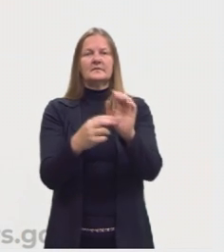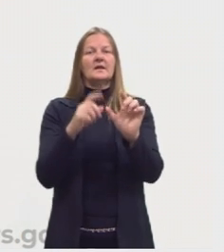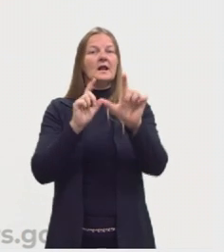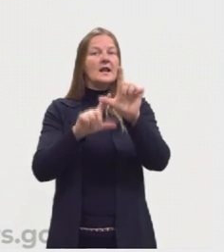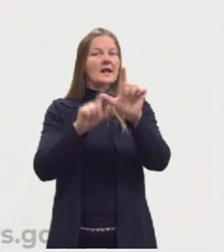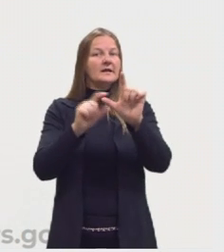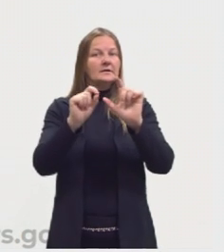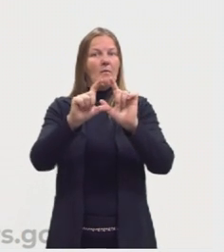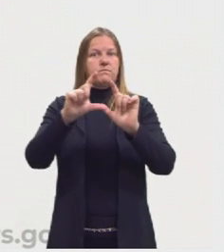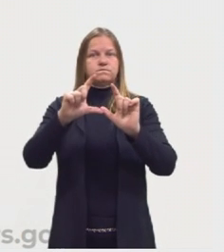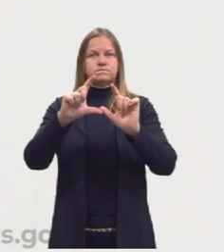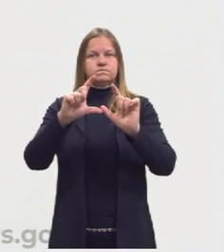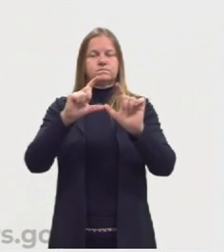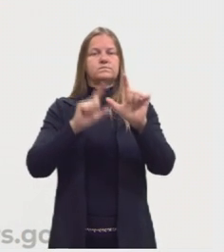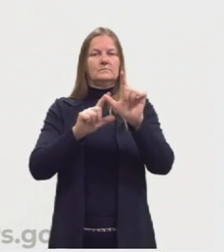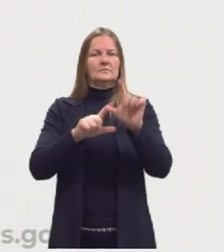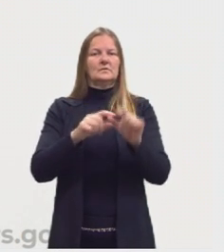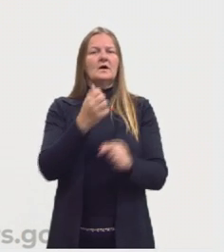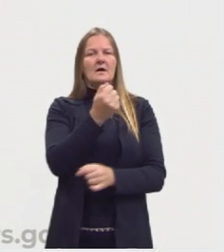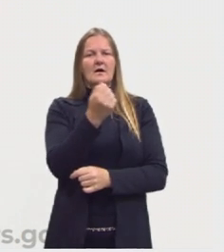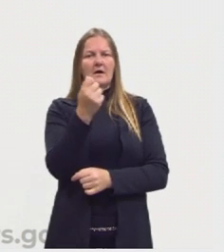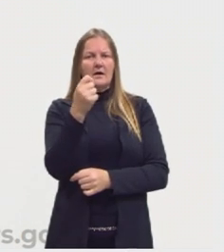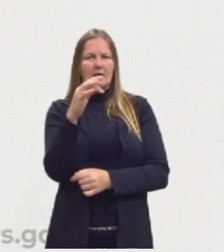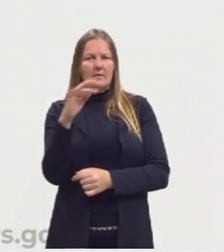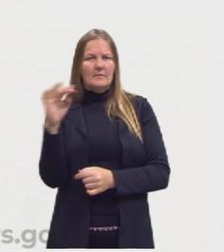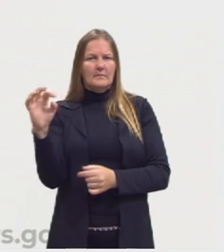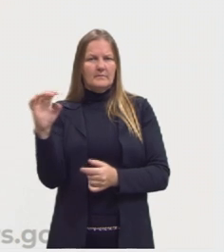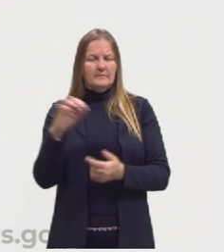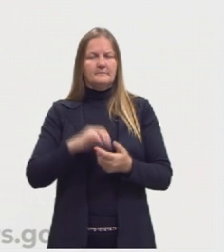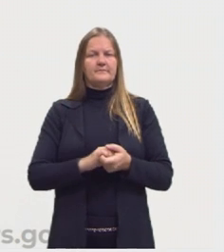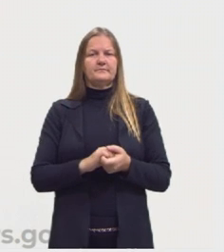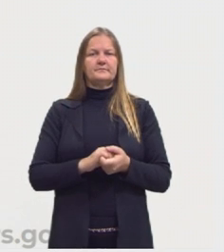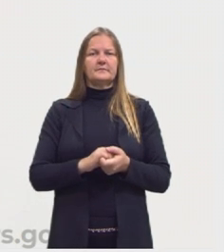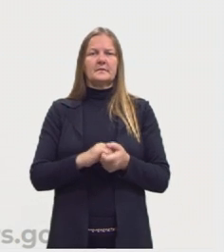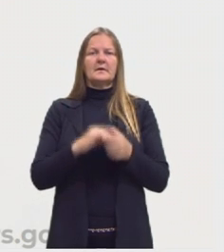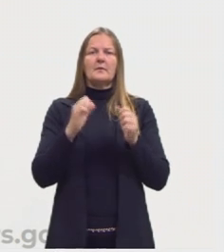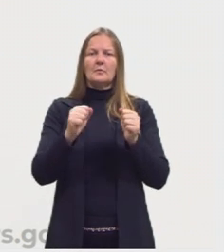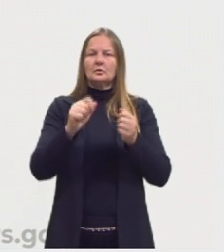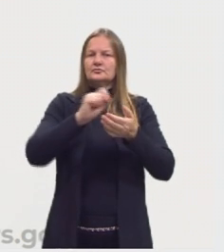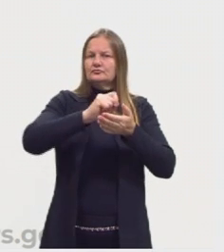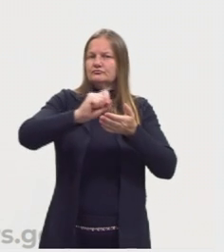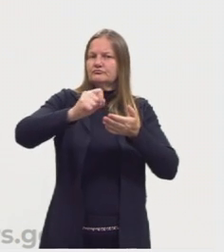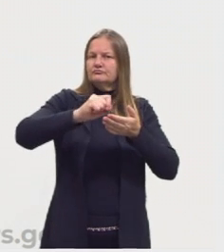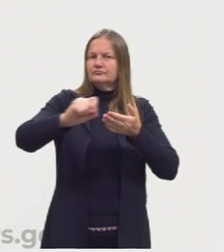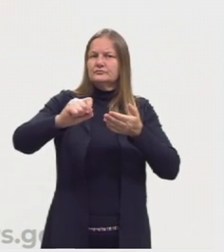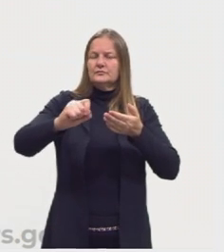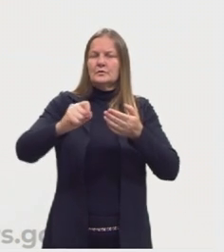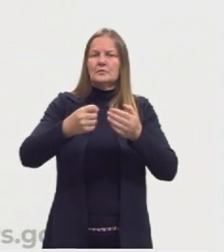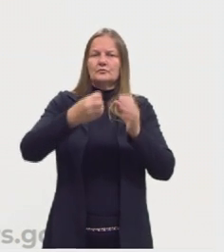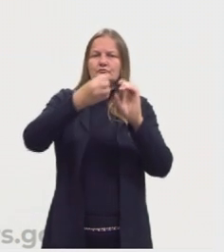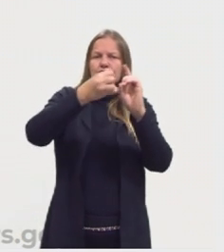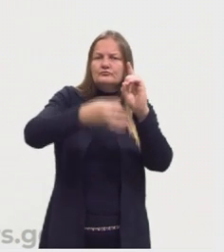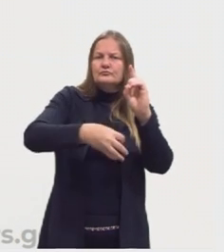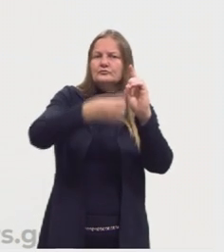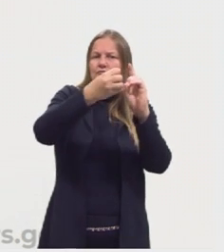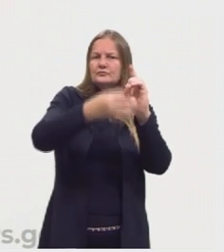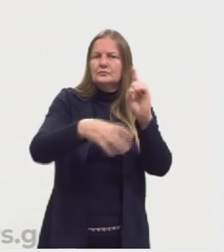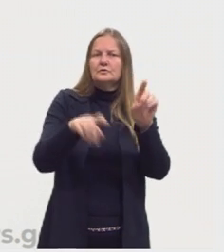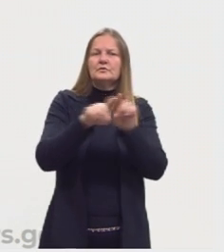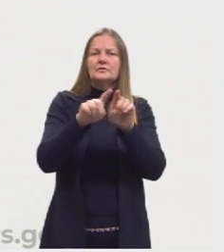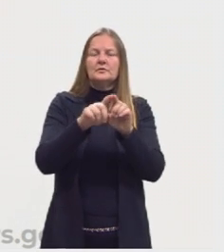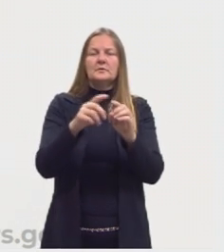maiúsculas do nosso alfabeto. Ele pode ser representado por extenso, por descrição ou pelo